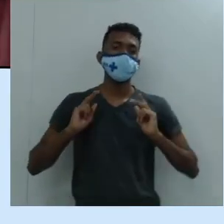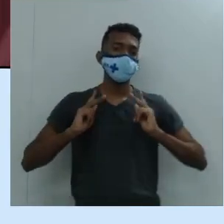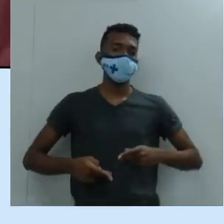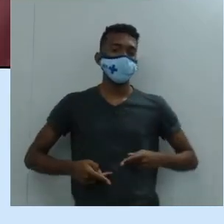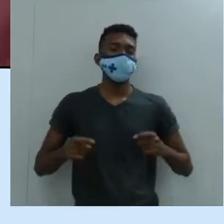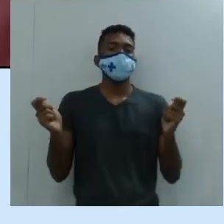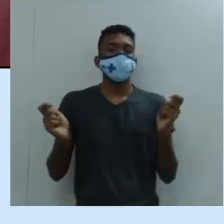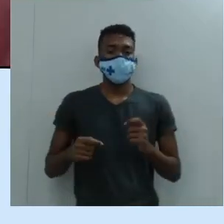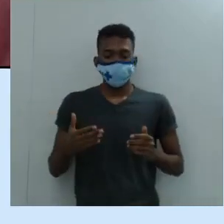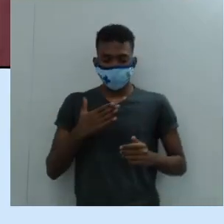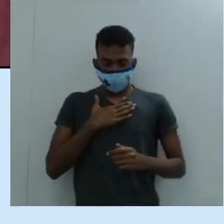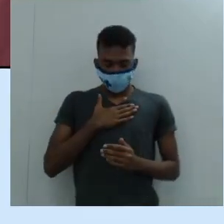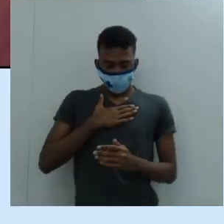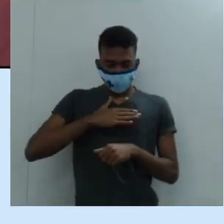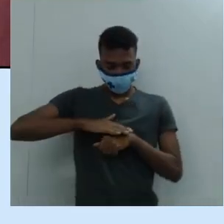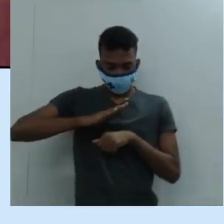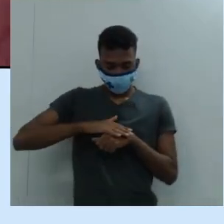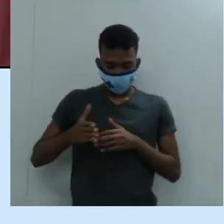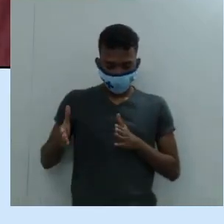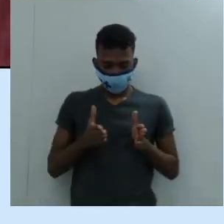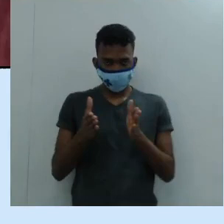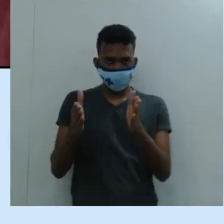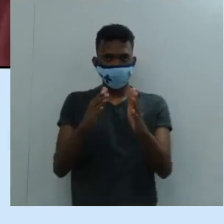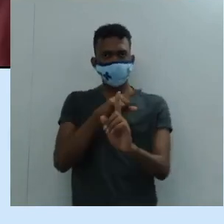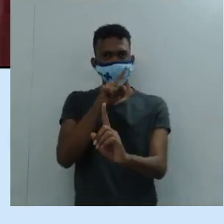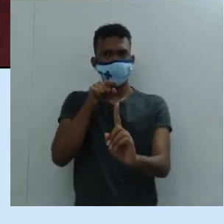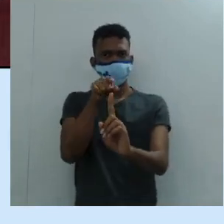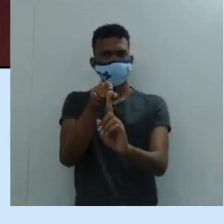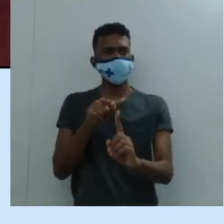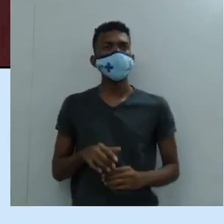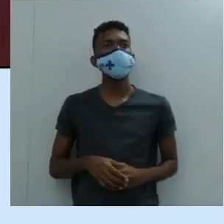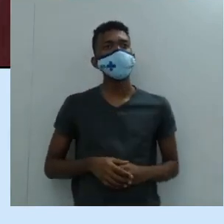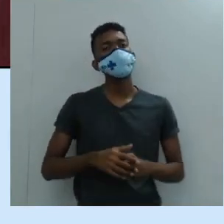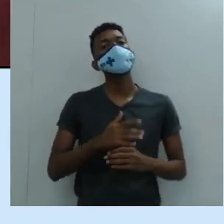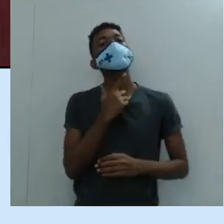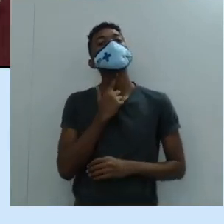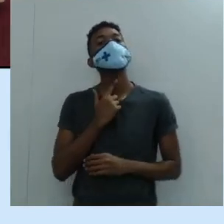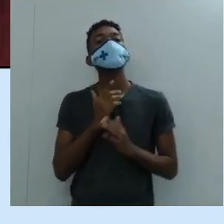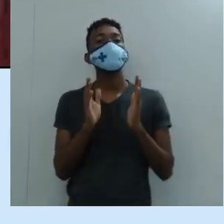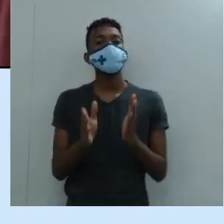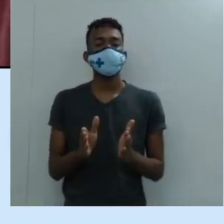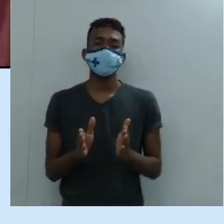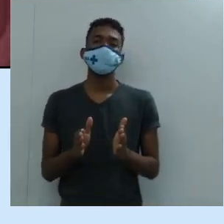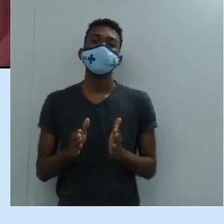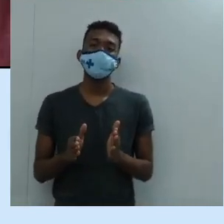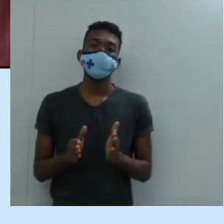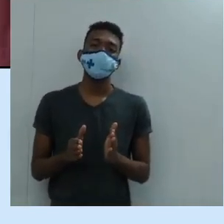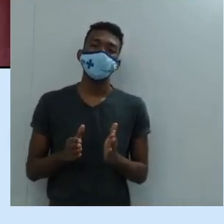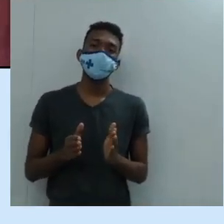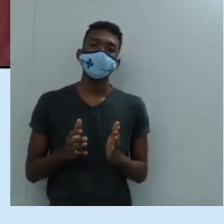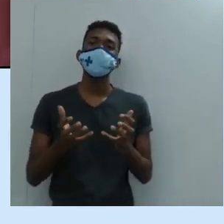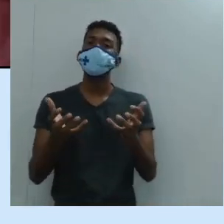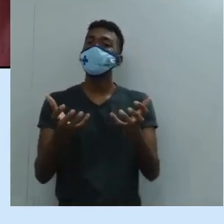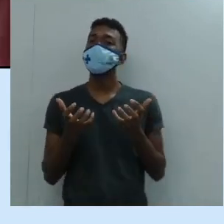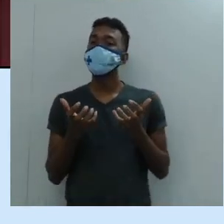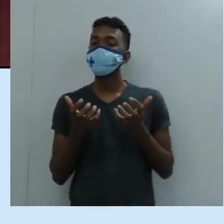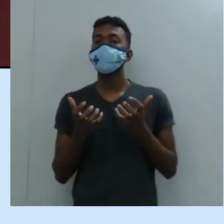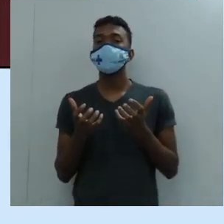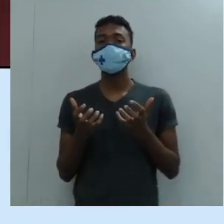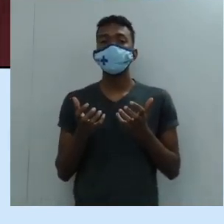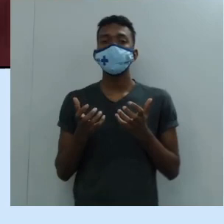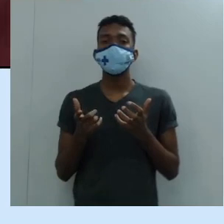conduzir o próprio destino a disseram. Desejavam superar o pensamento